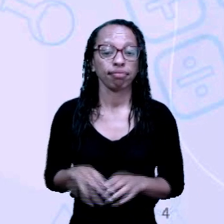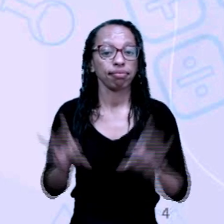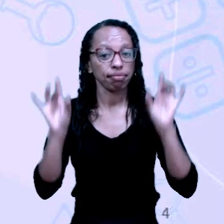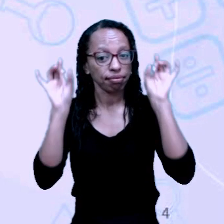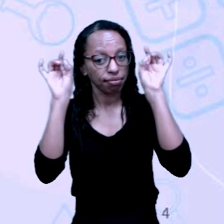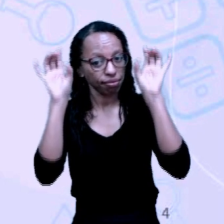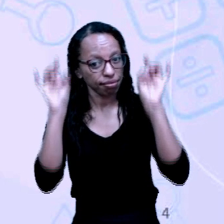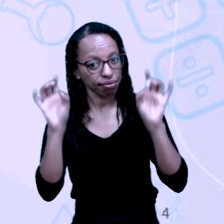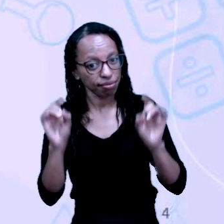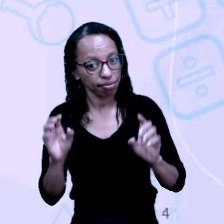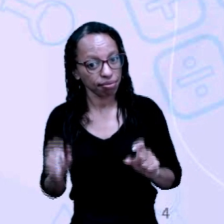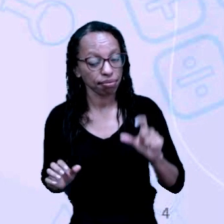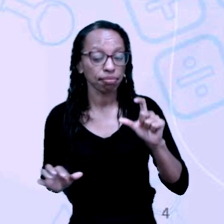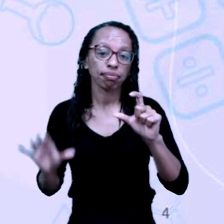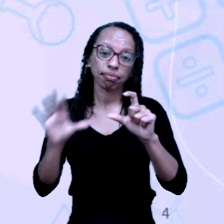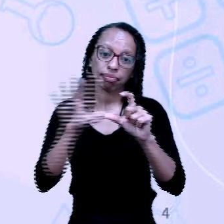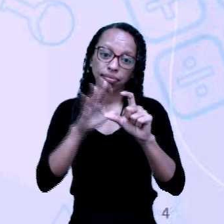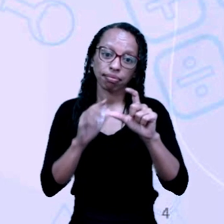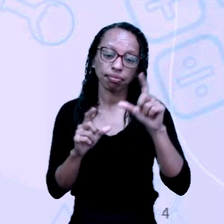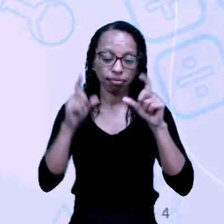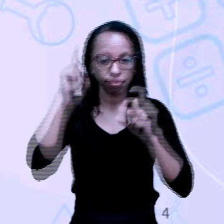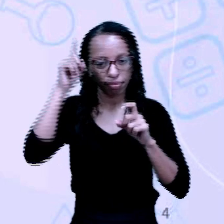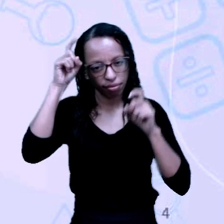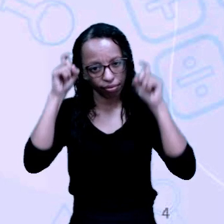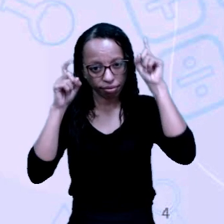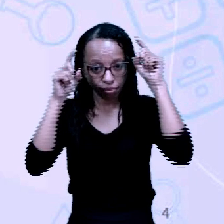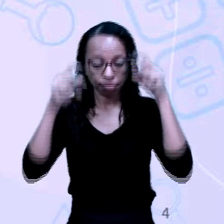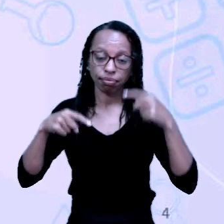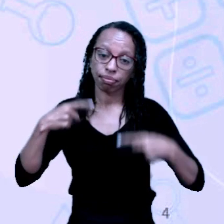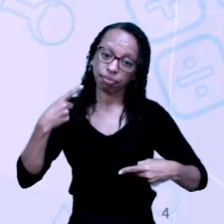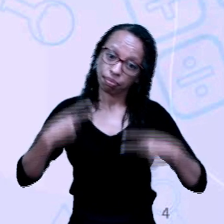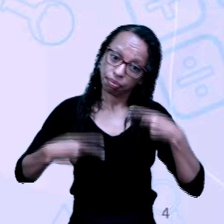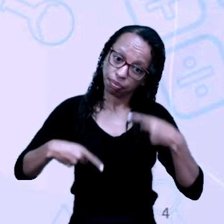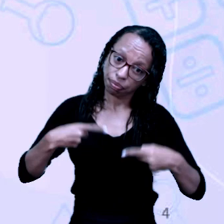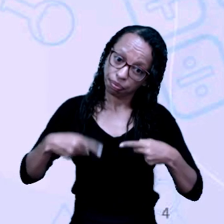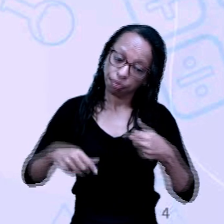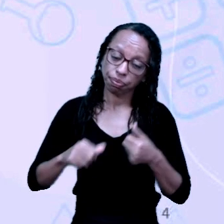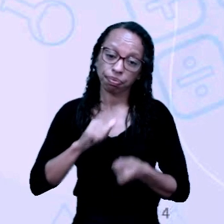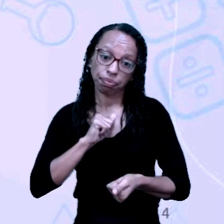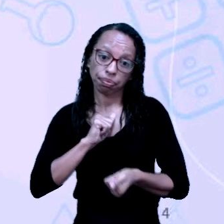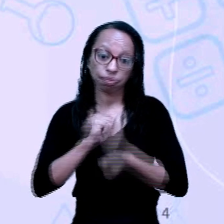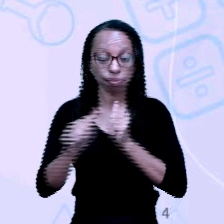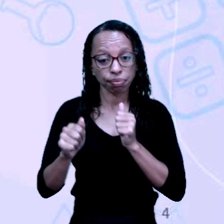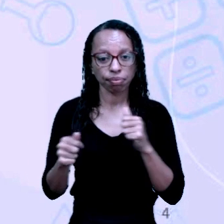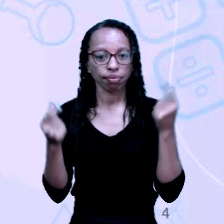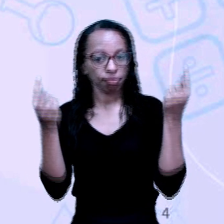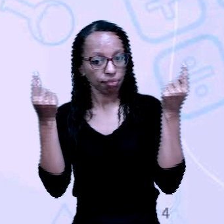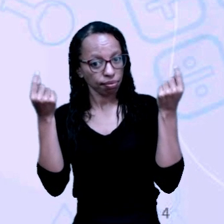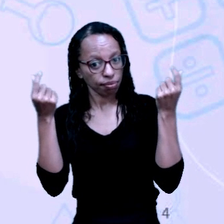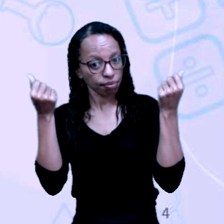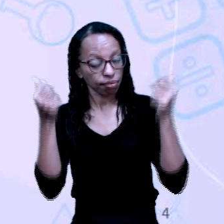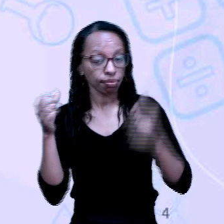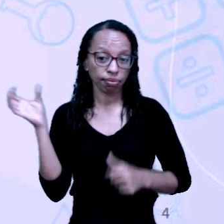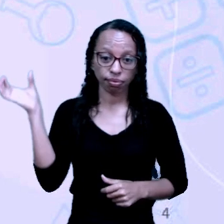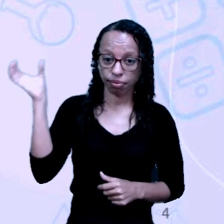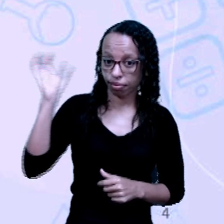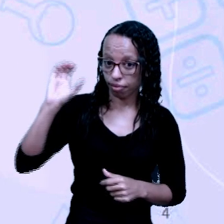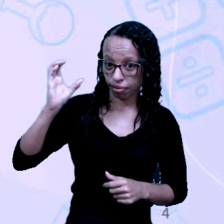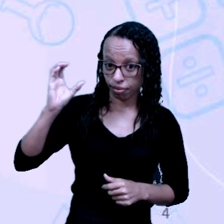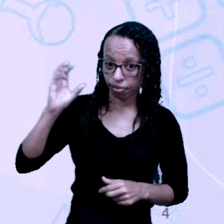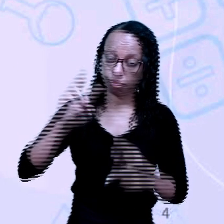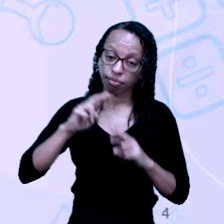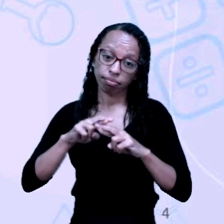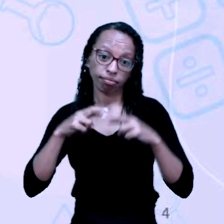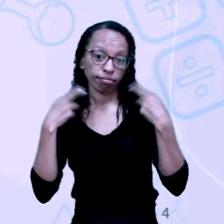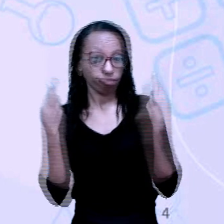vamos ter as charges preocupadas com as questões políticas, de futebol, econômica, ciência, relacionamentos,